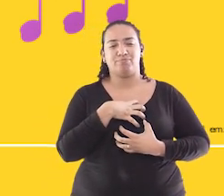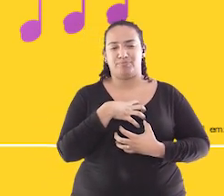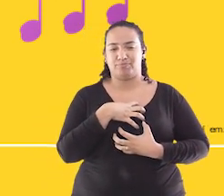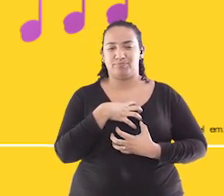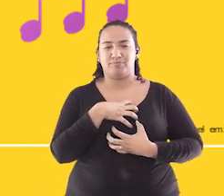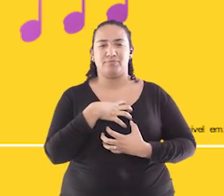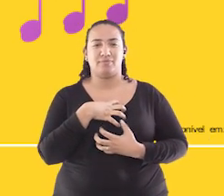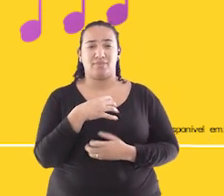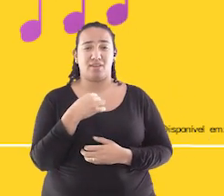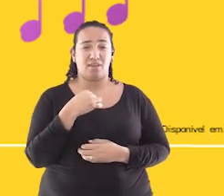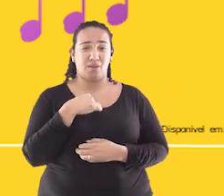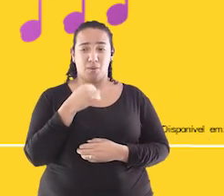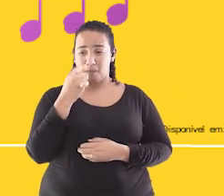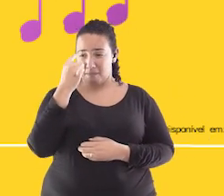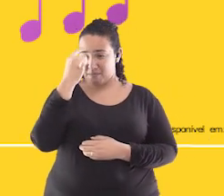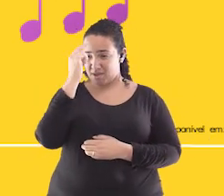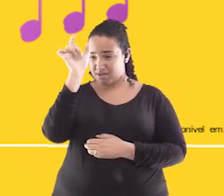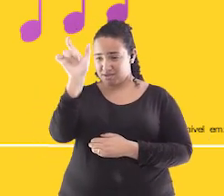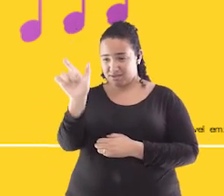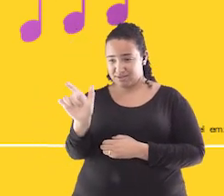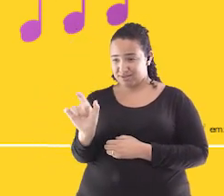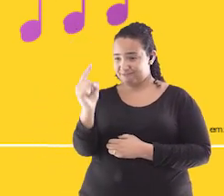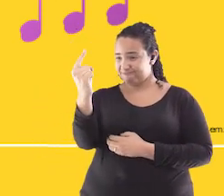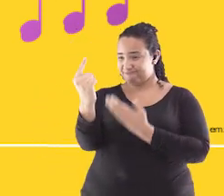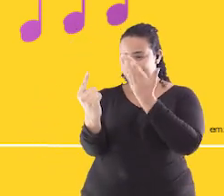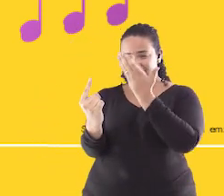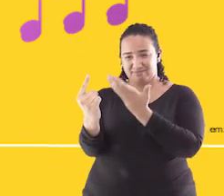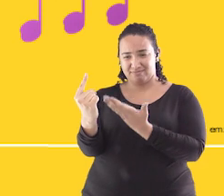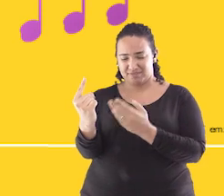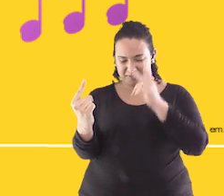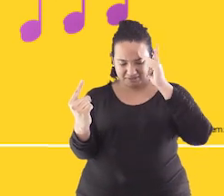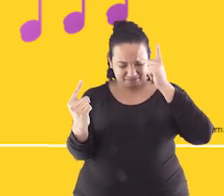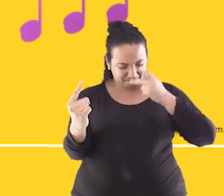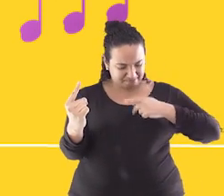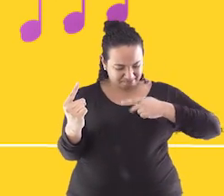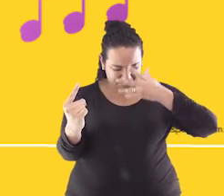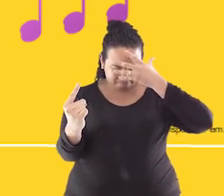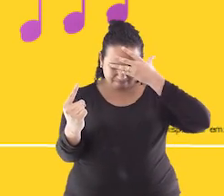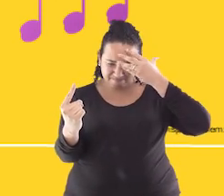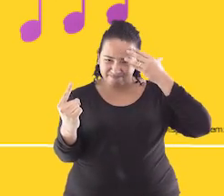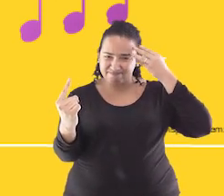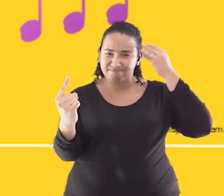Que faz eu pensar em você e esquecer de mim